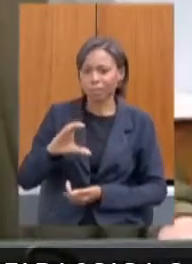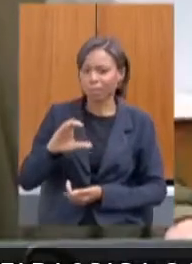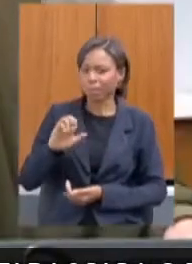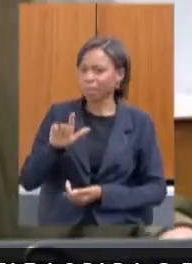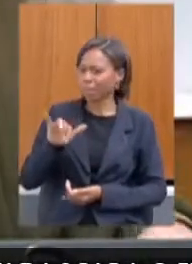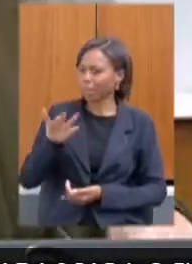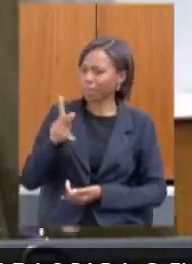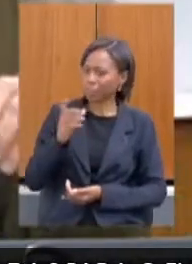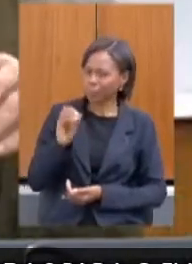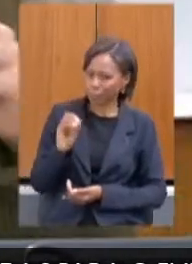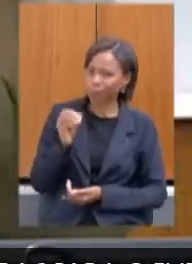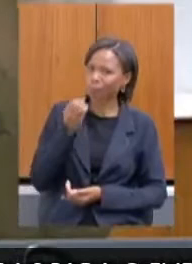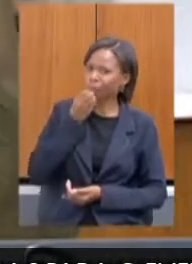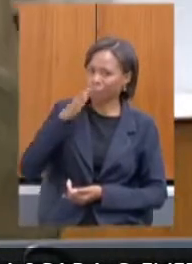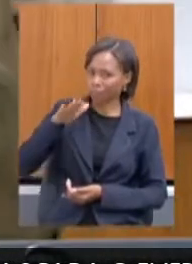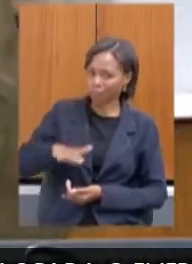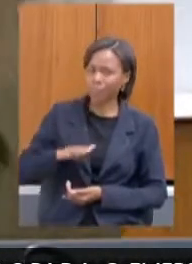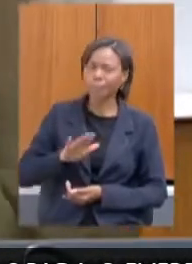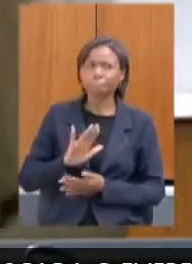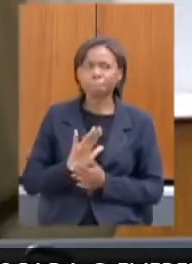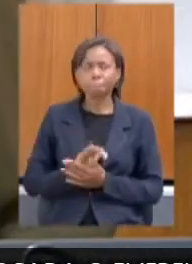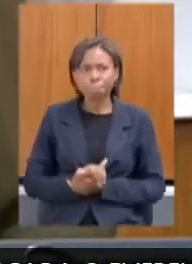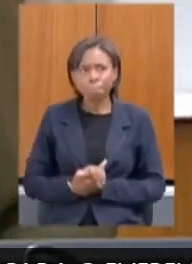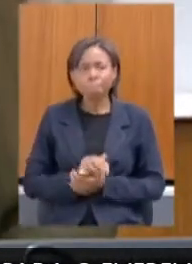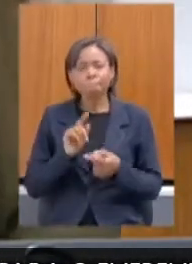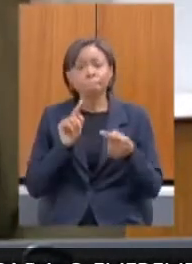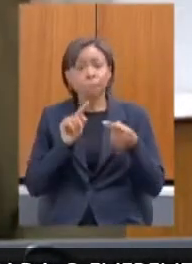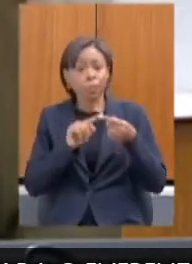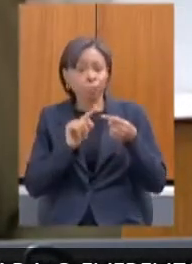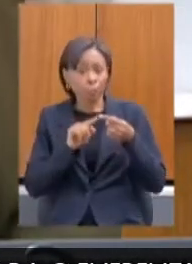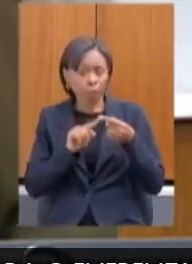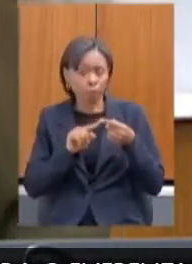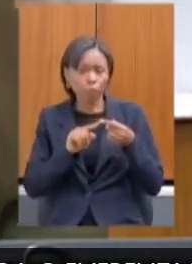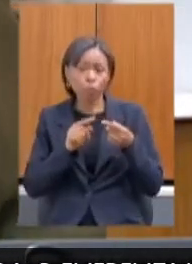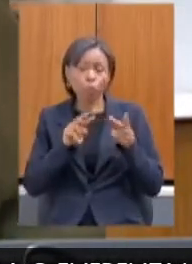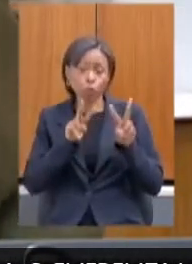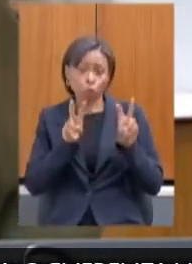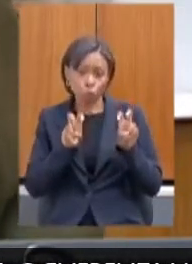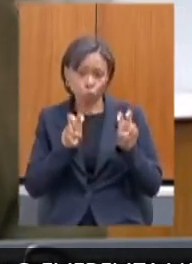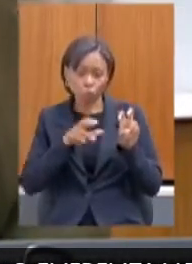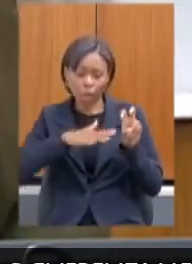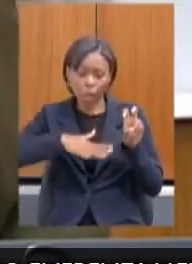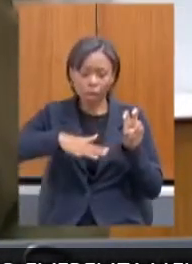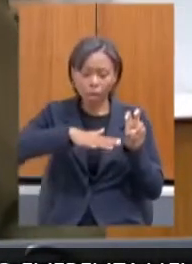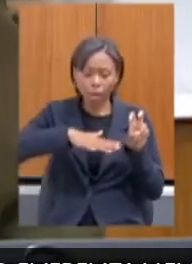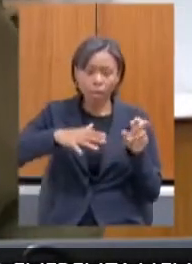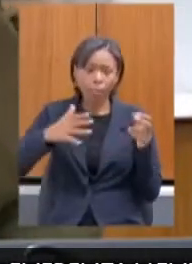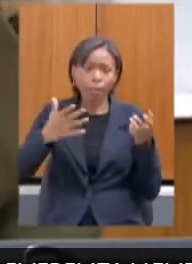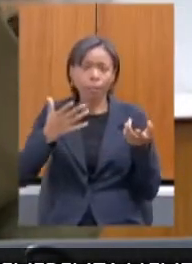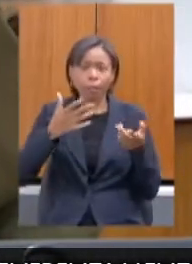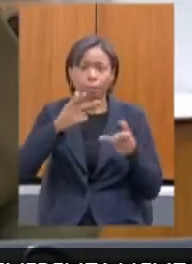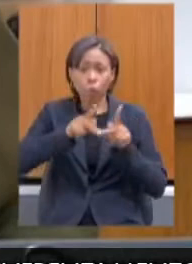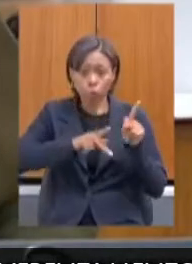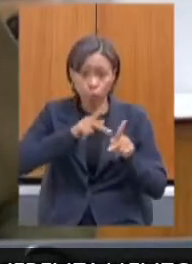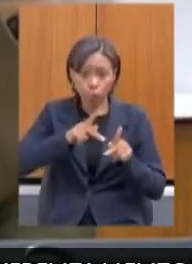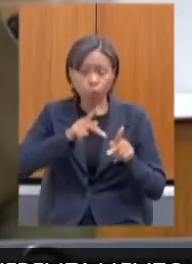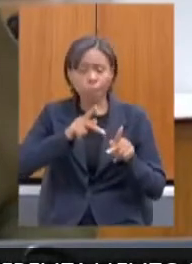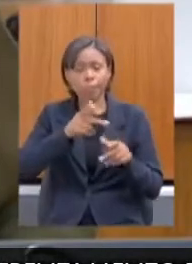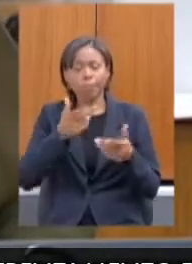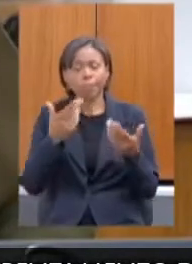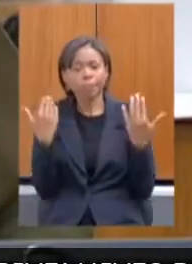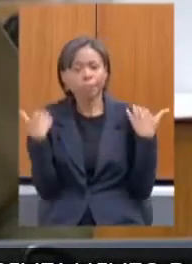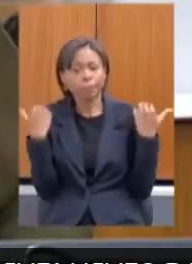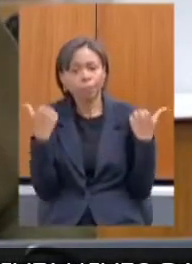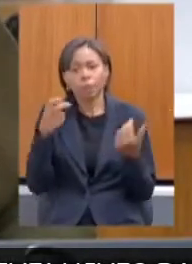Quanto à primeira pergunta, nos trabalhadores da cultura, lazer e entretenimento, a Secretaria de Cultura está